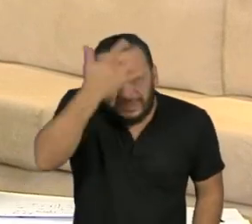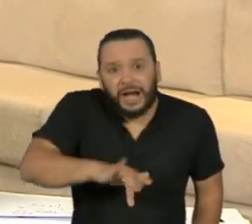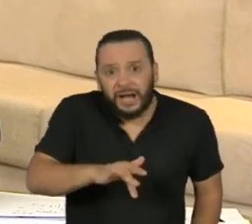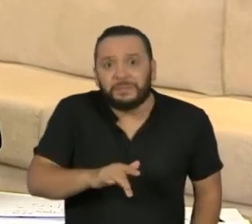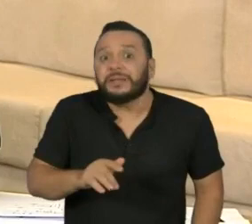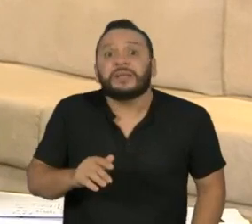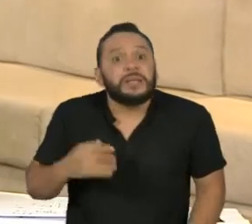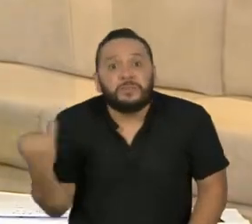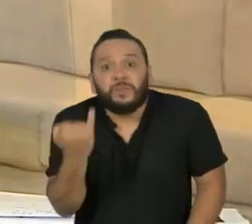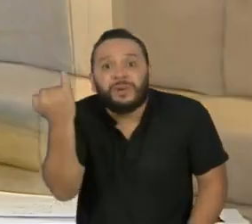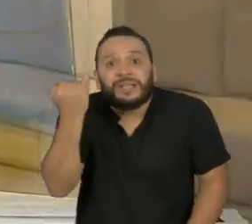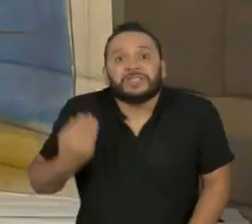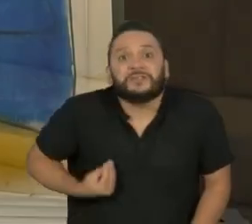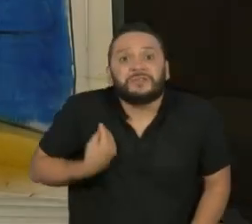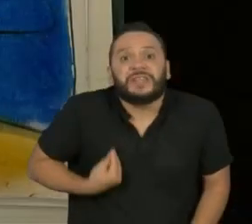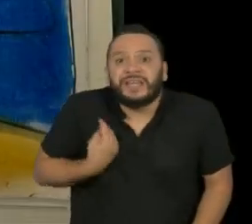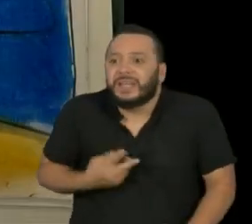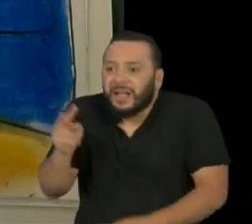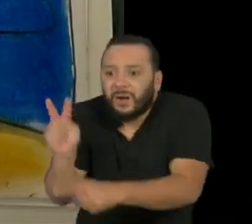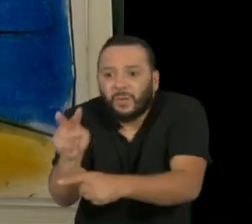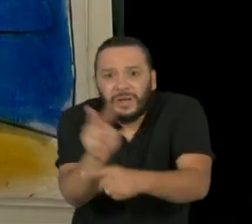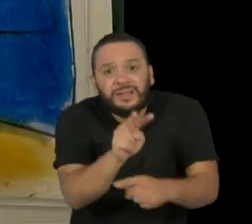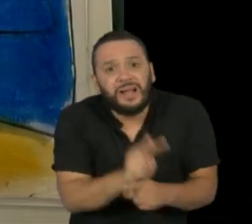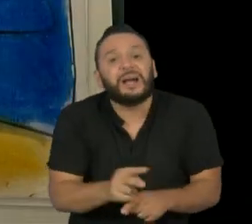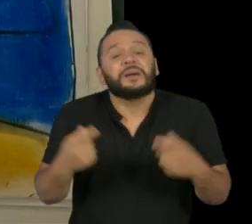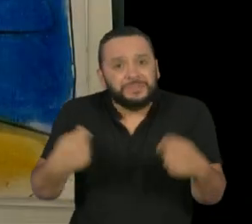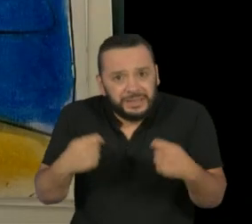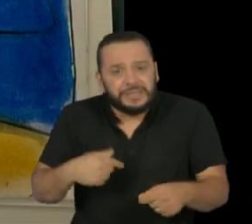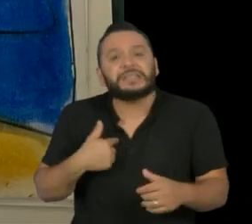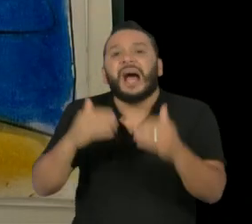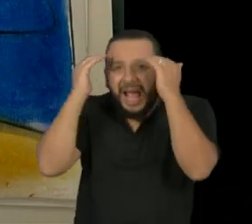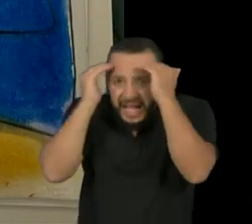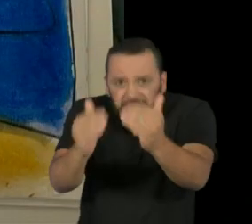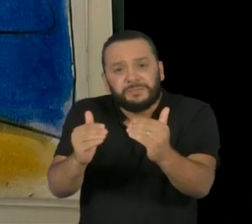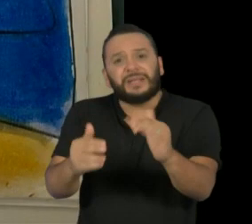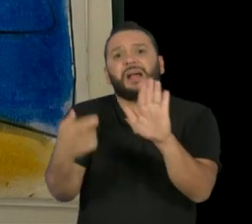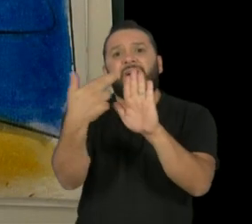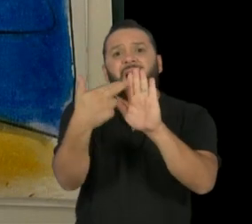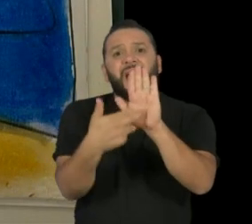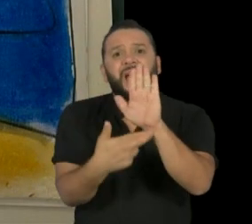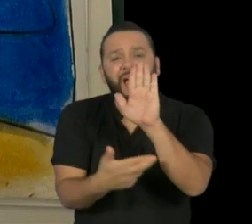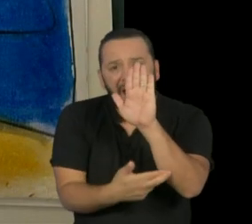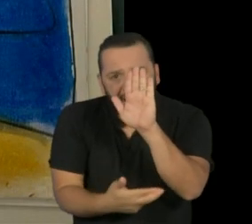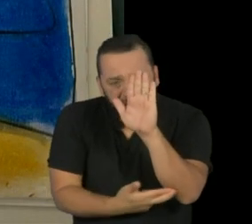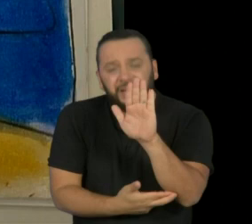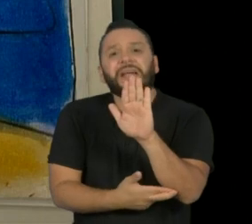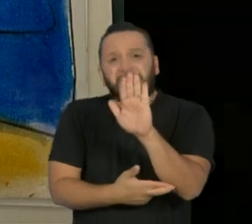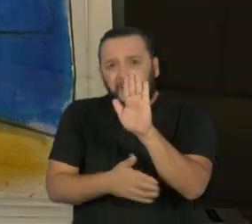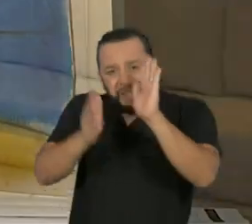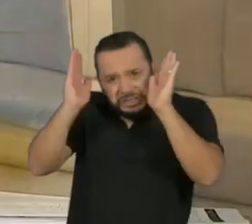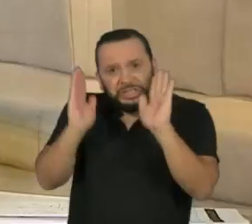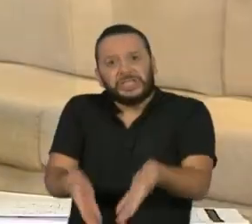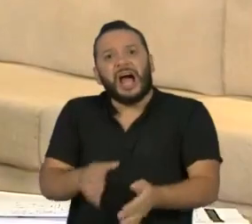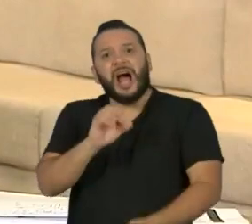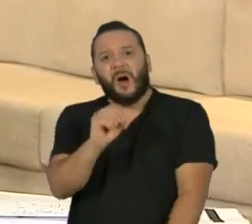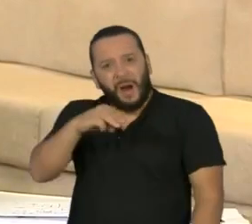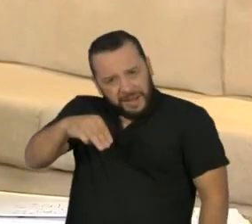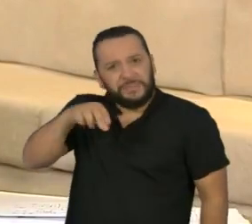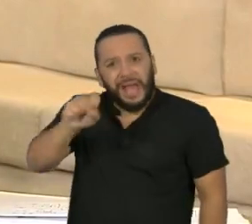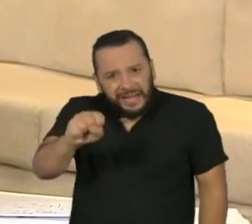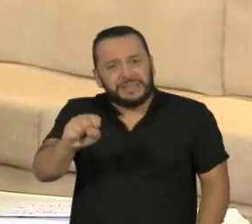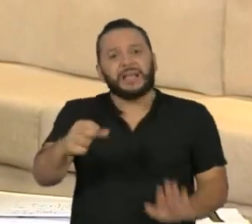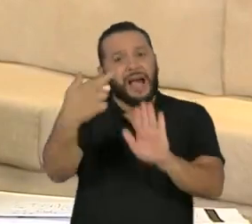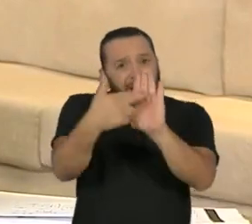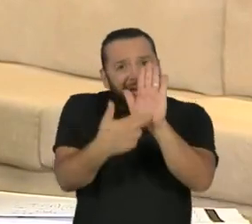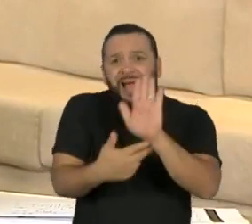algo que nós temos que respeitar os protocolos definidos pela Organização Mundial de